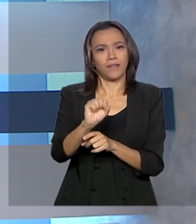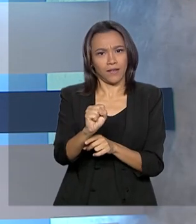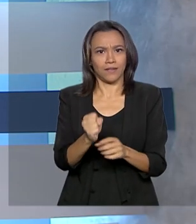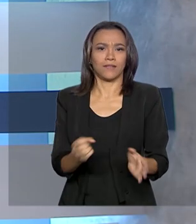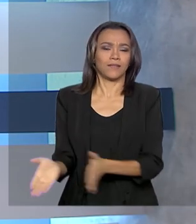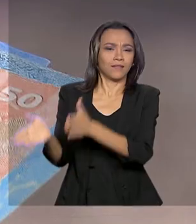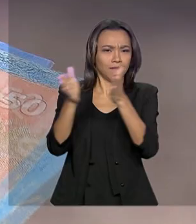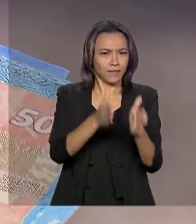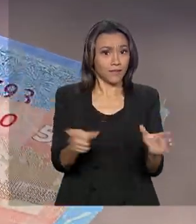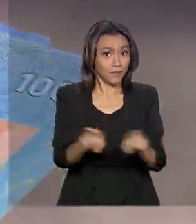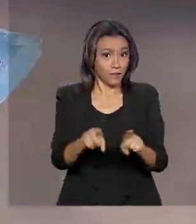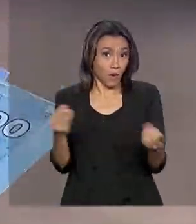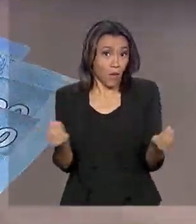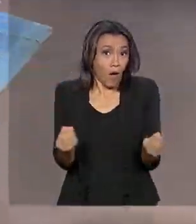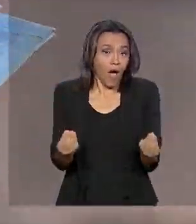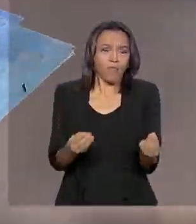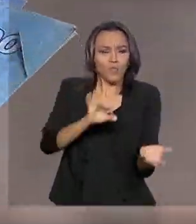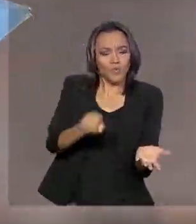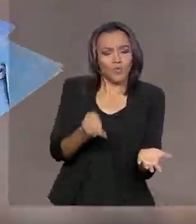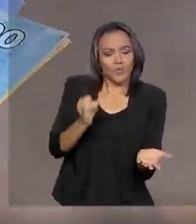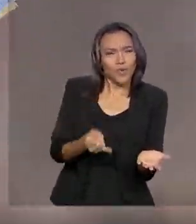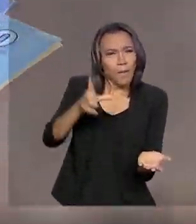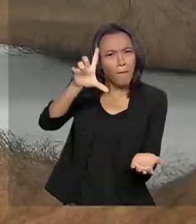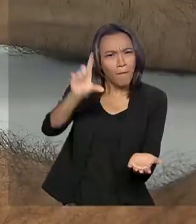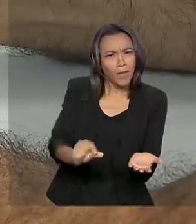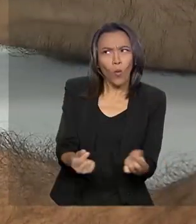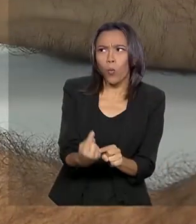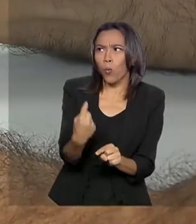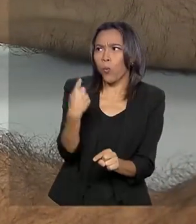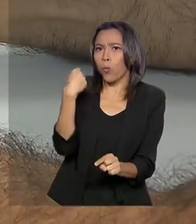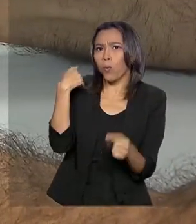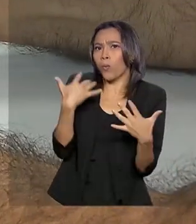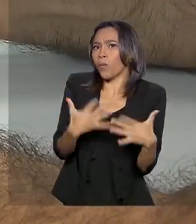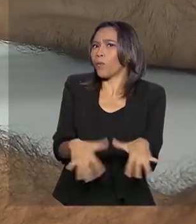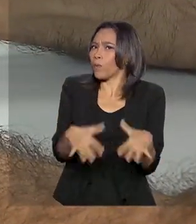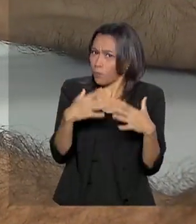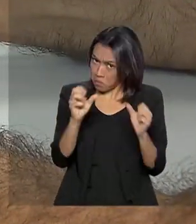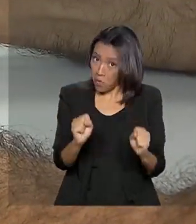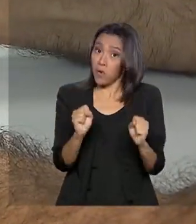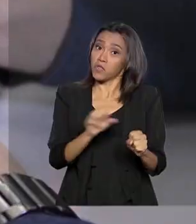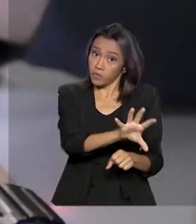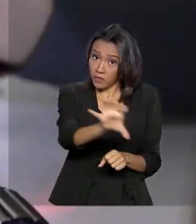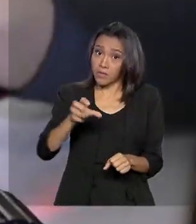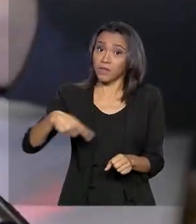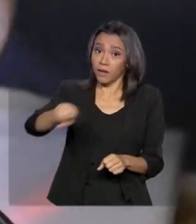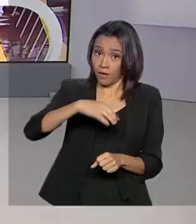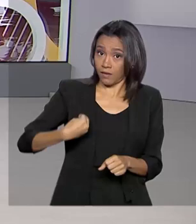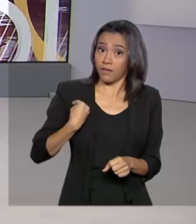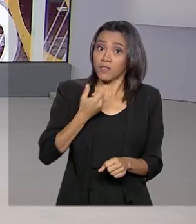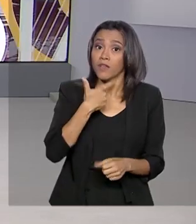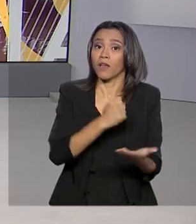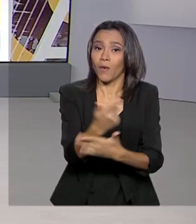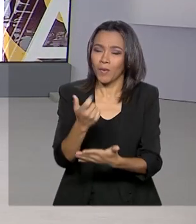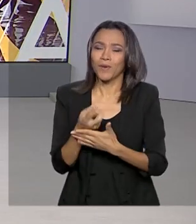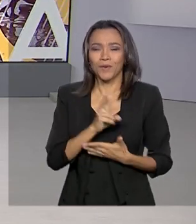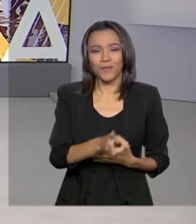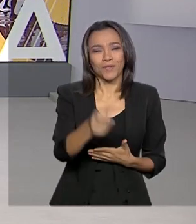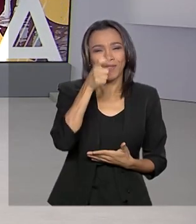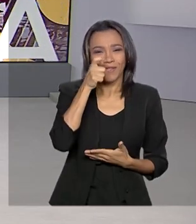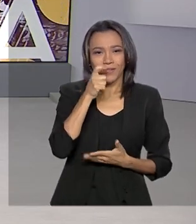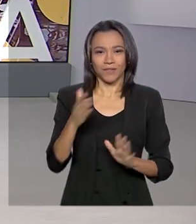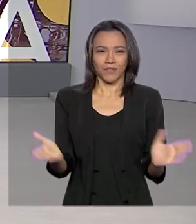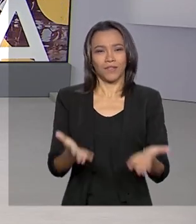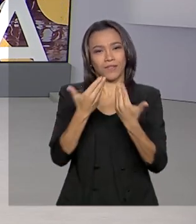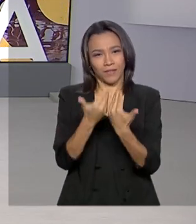veja também como a taxa básica de juros a menor dos últimos anos pode influenciar na vida do consumidor. Fique com a gente. O